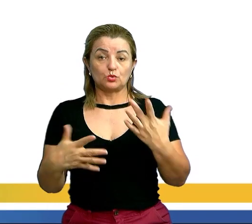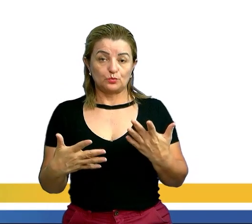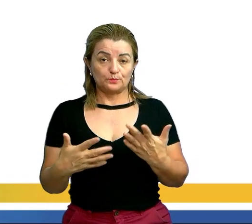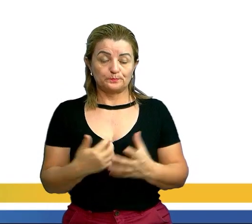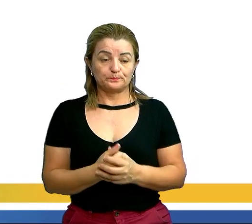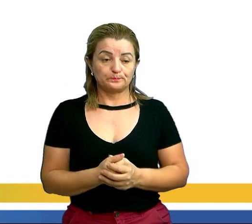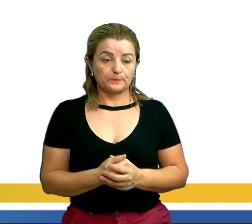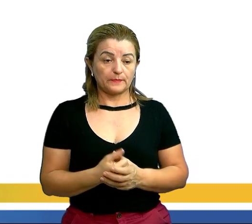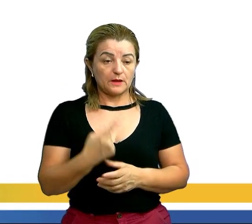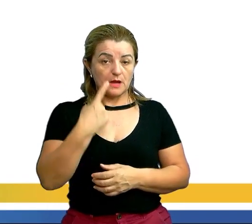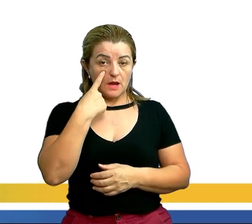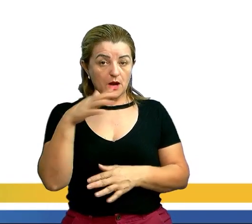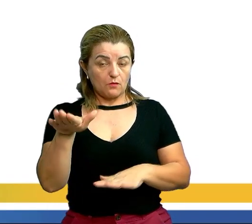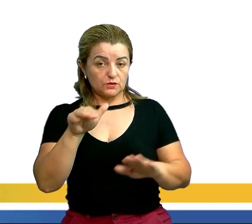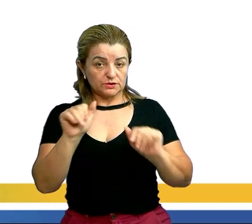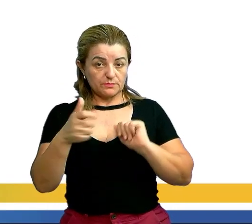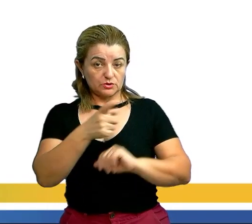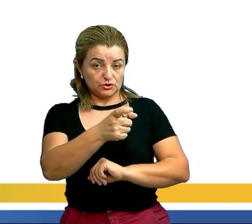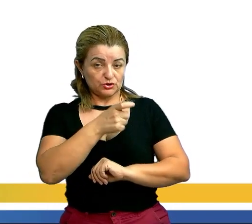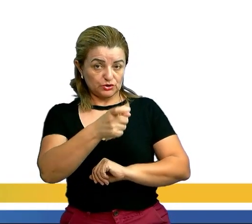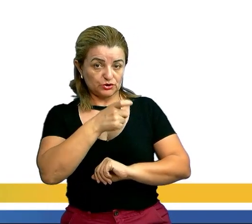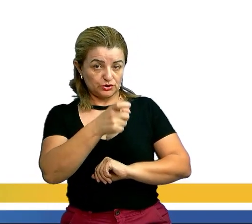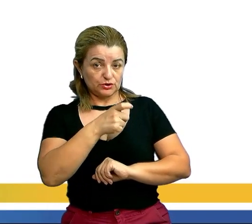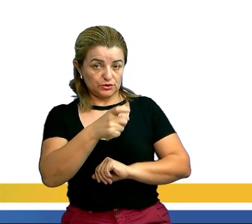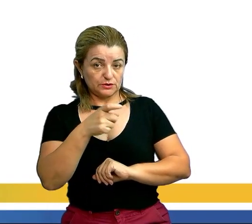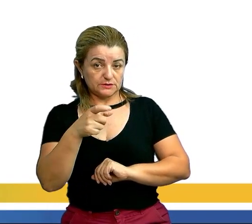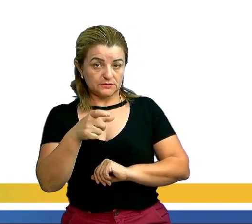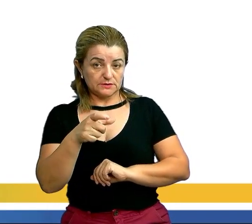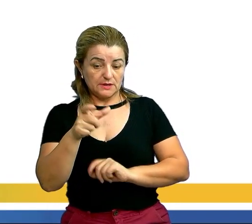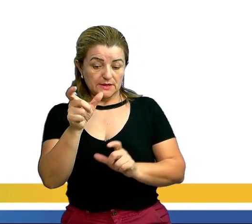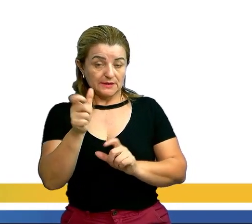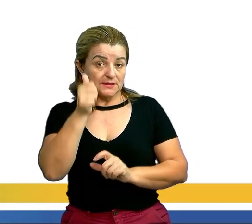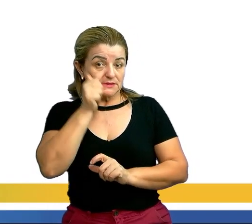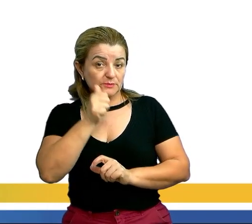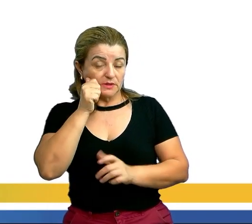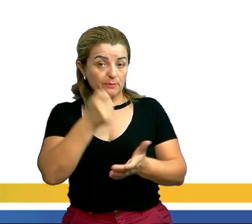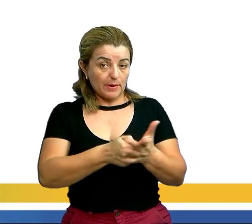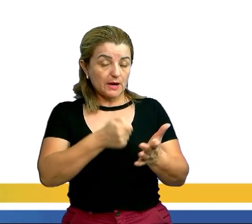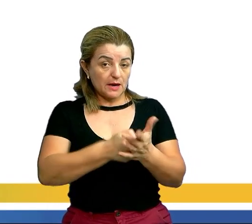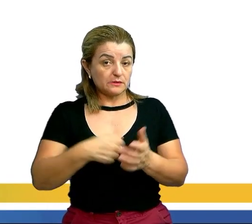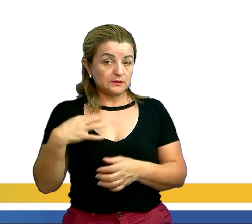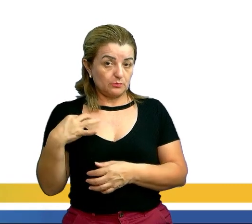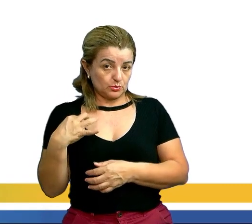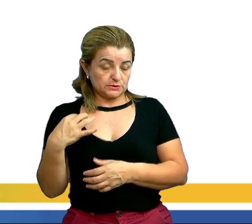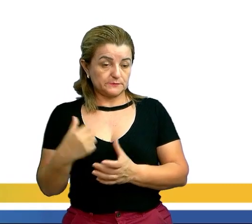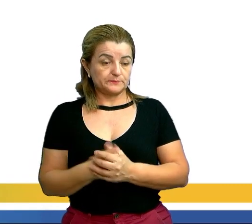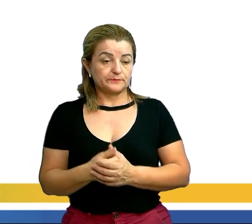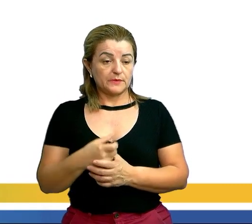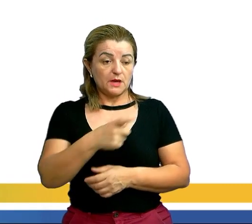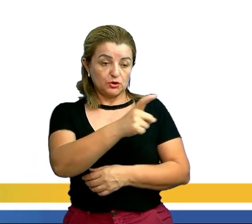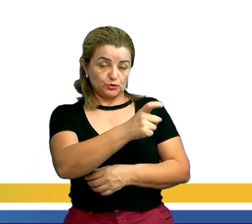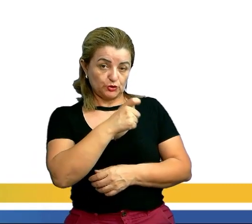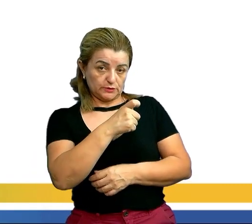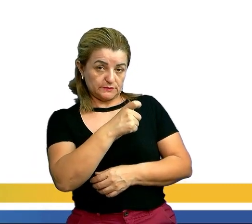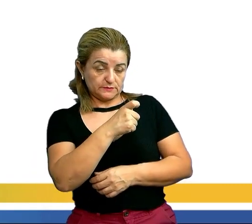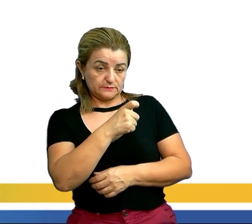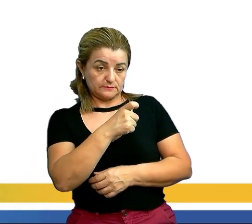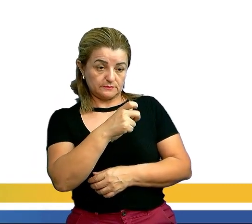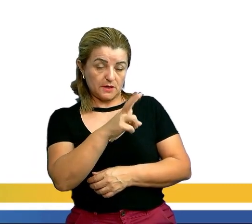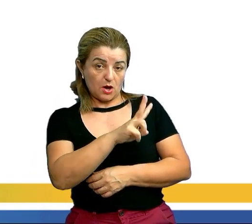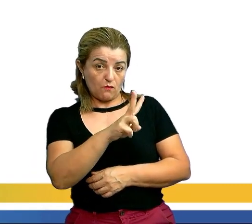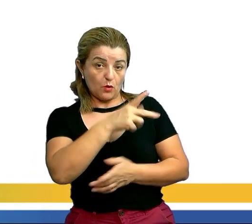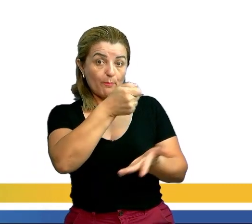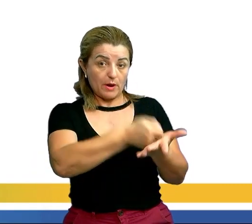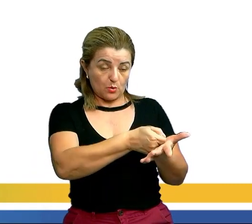aqui? Eu vou chamar de X o valor pago pelas amigas de Rosinha. Podemos escrever a seguinte equação. X é o valor